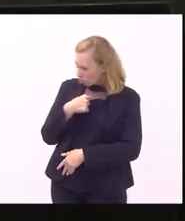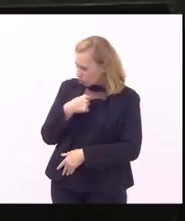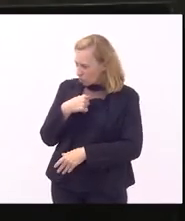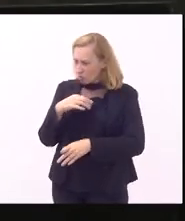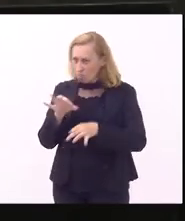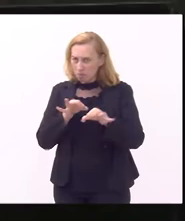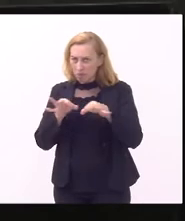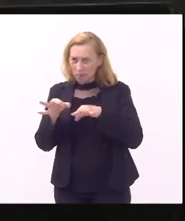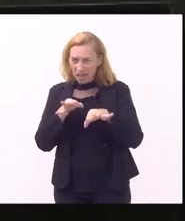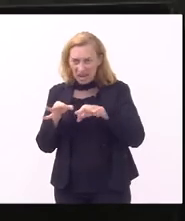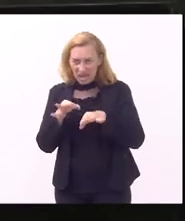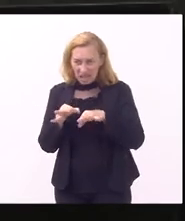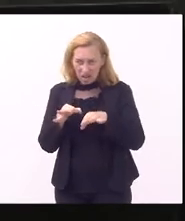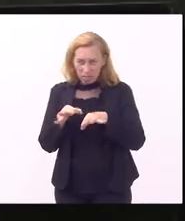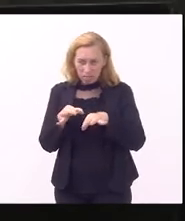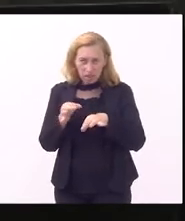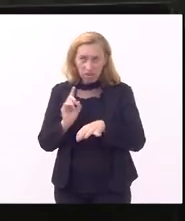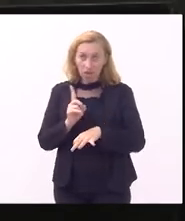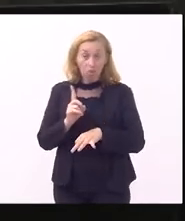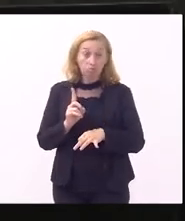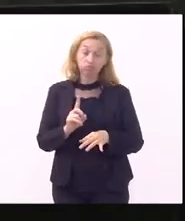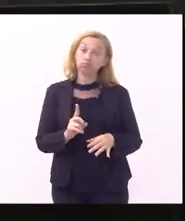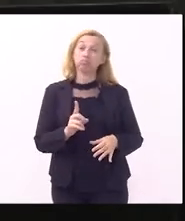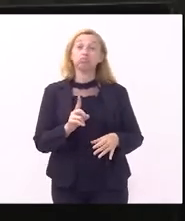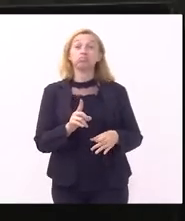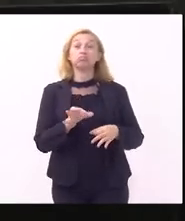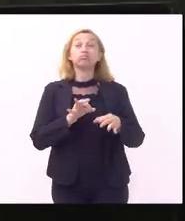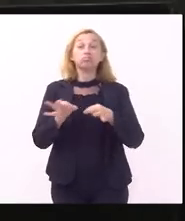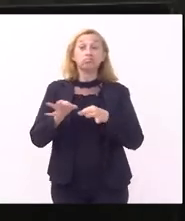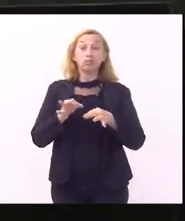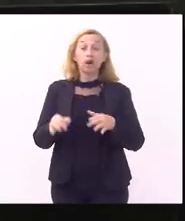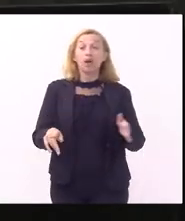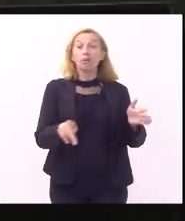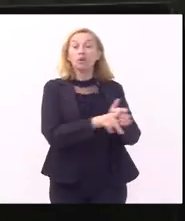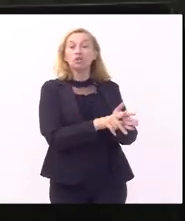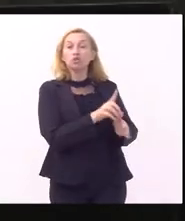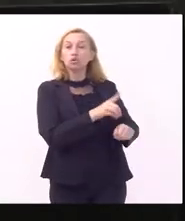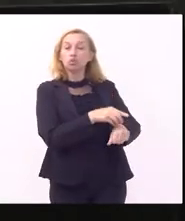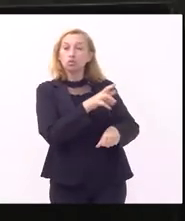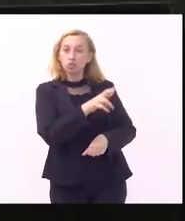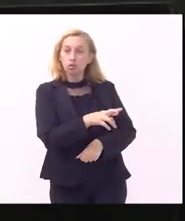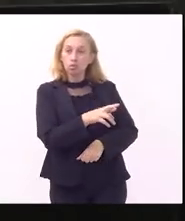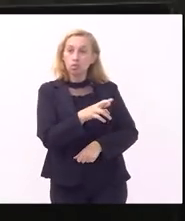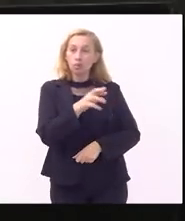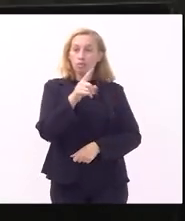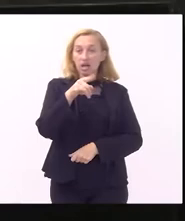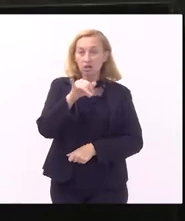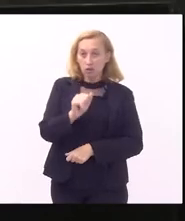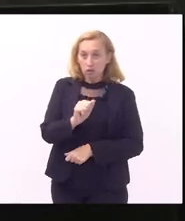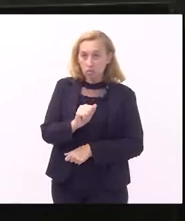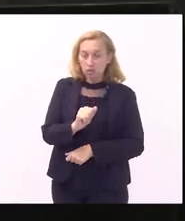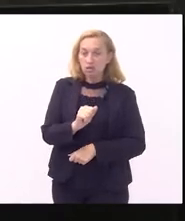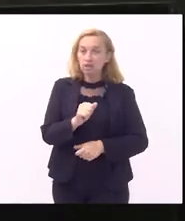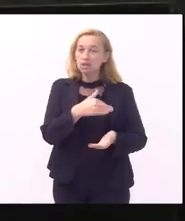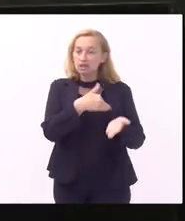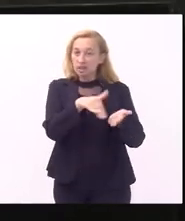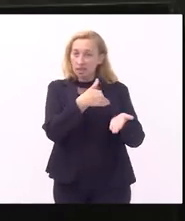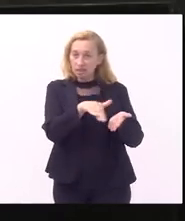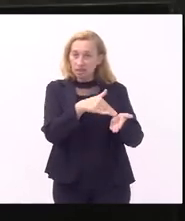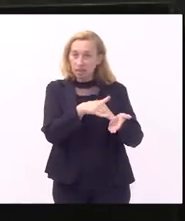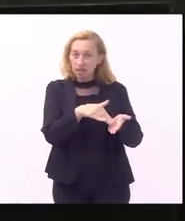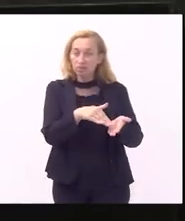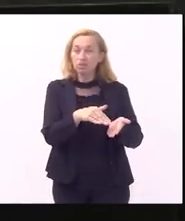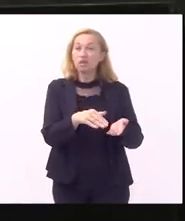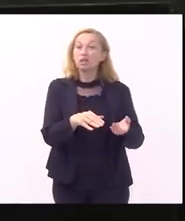elaborei a minuta essa parte compete ao doutor Fernando Veloso que é o secretário da pasta e ao governador Cláudio